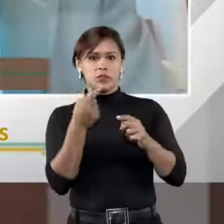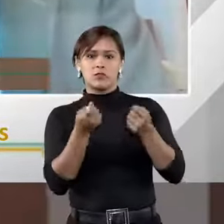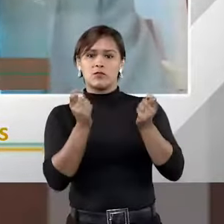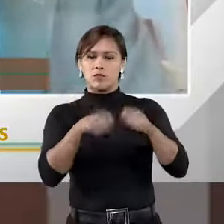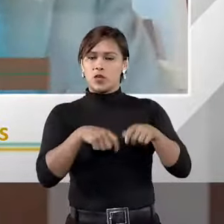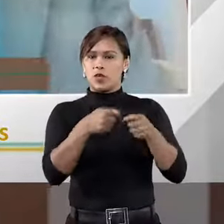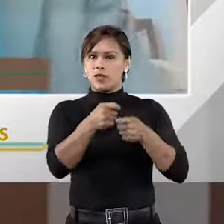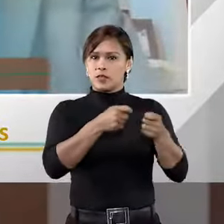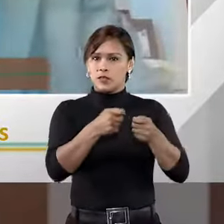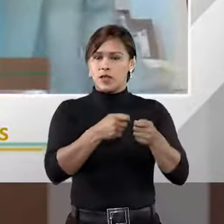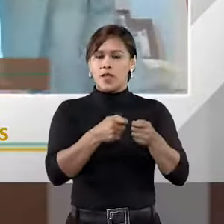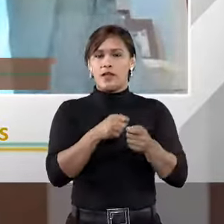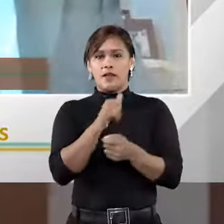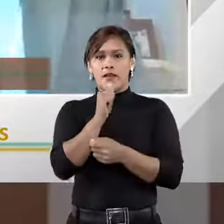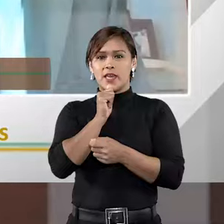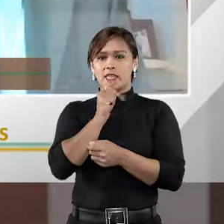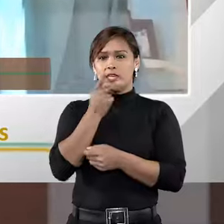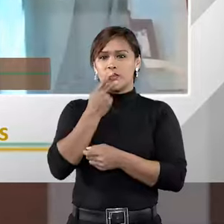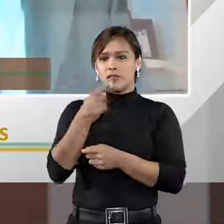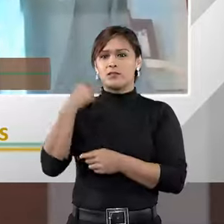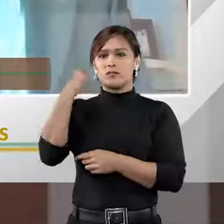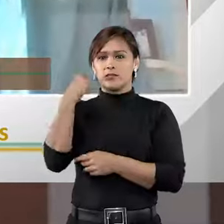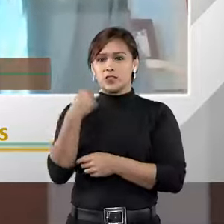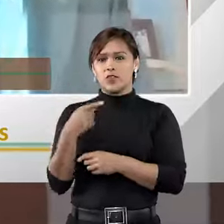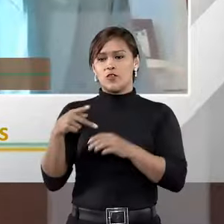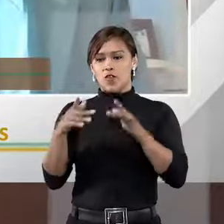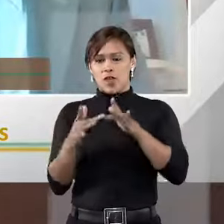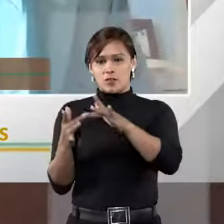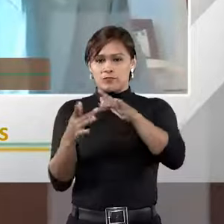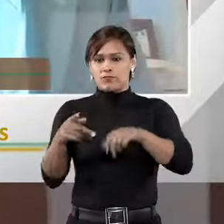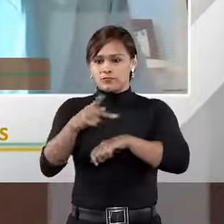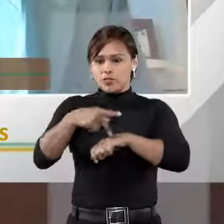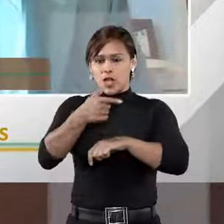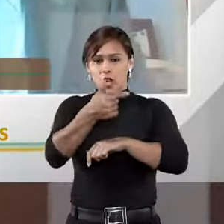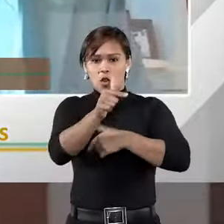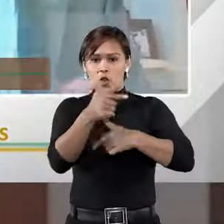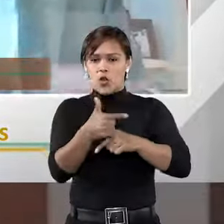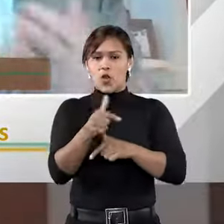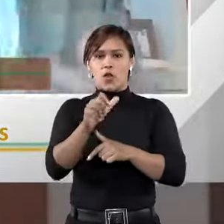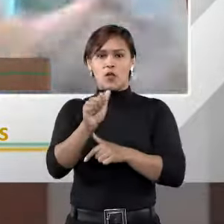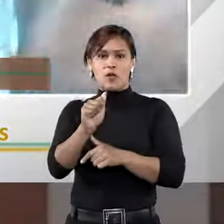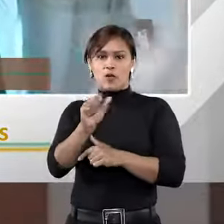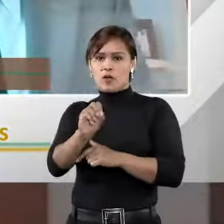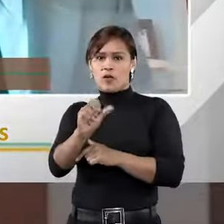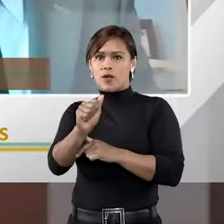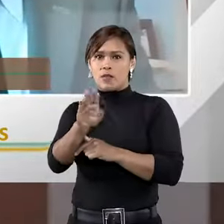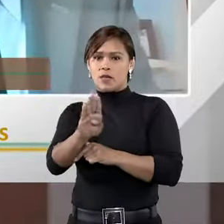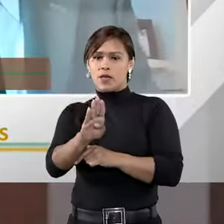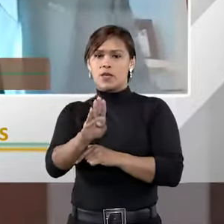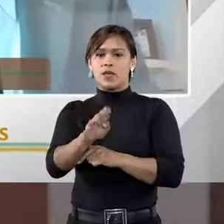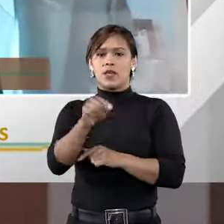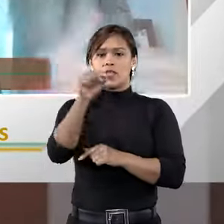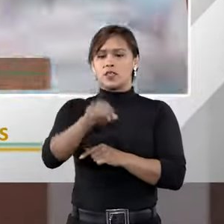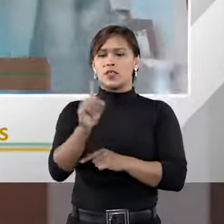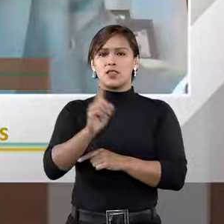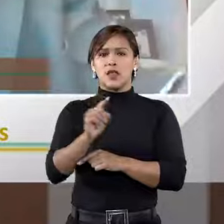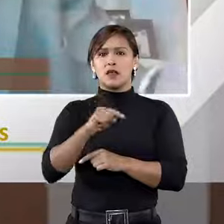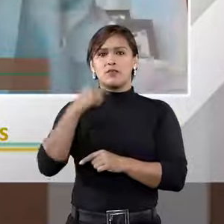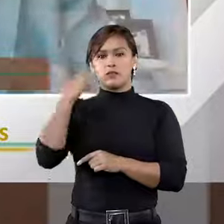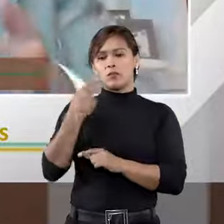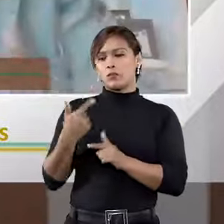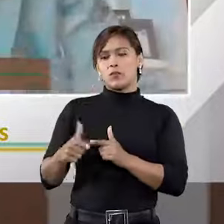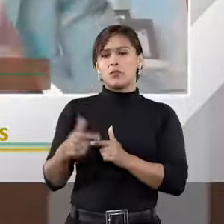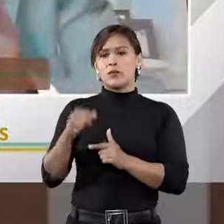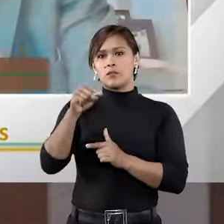estar na arbitragem, ainda que eu diga que o advogado estrangeiro não inscrito na ordem é um não advogado perante o Brasil, não há